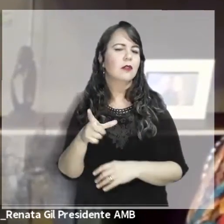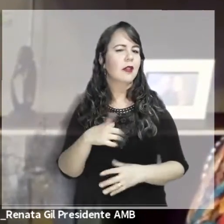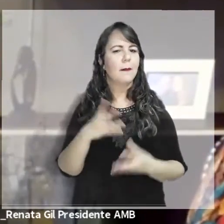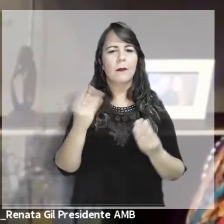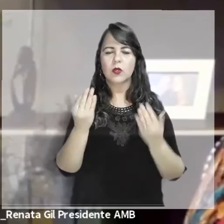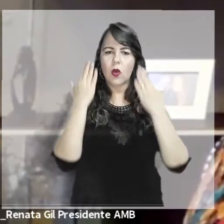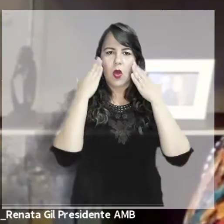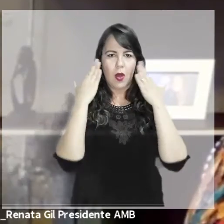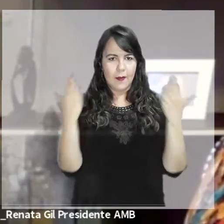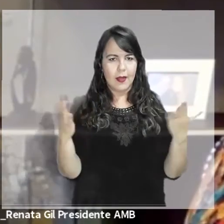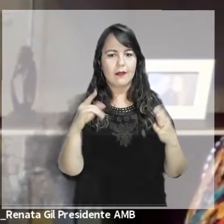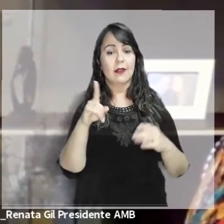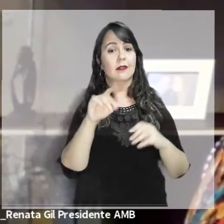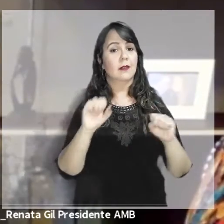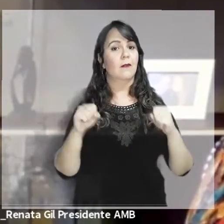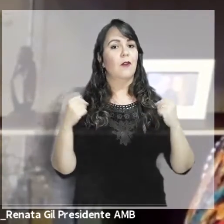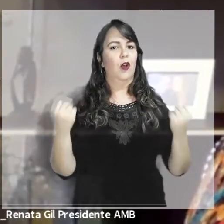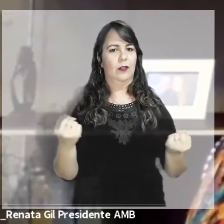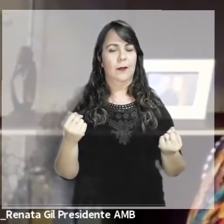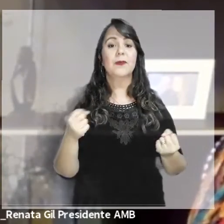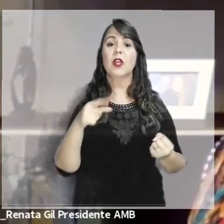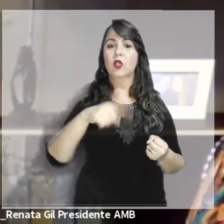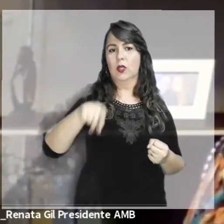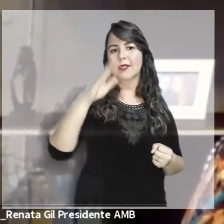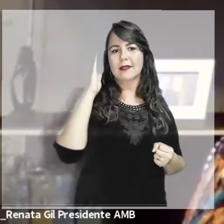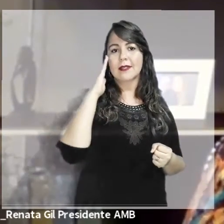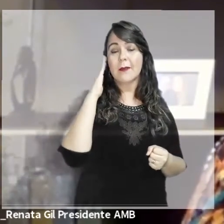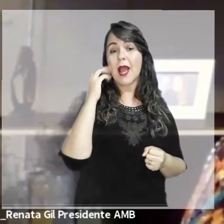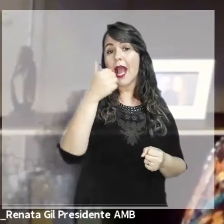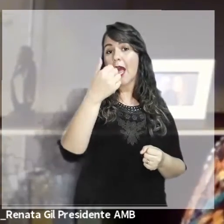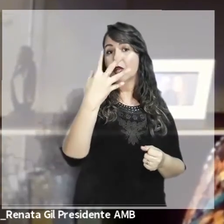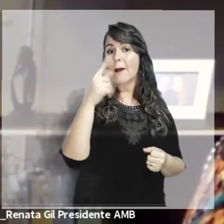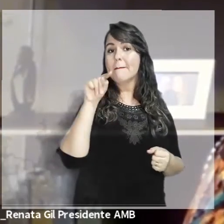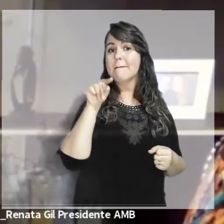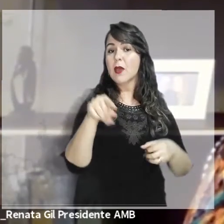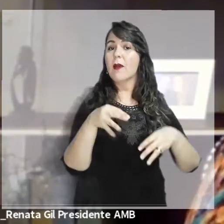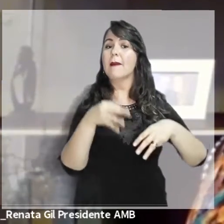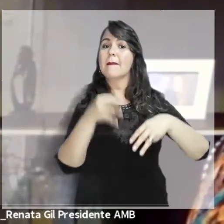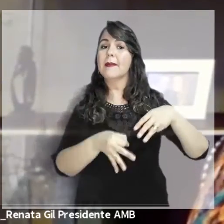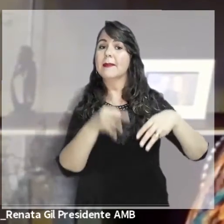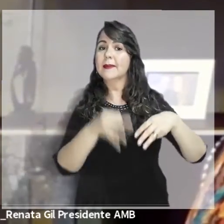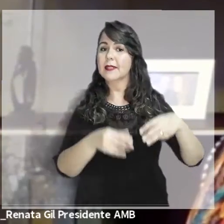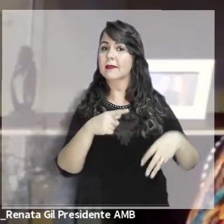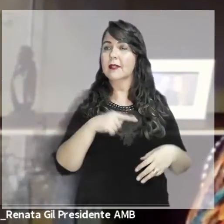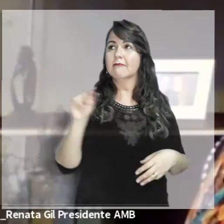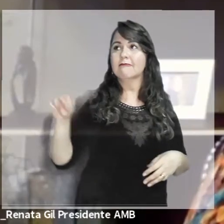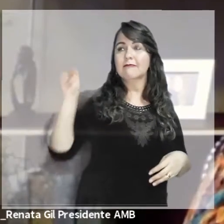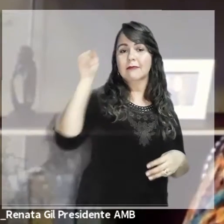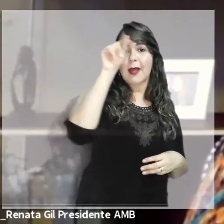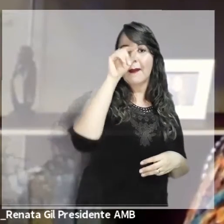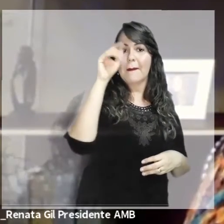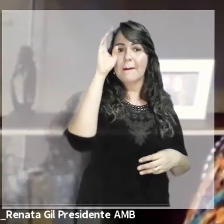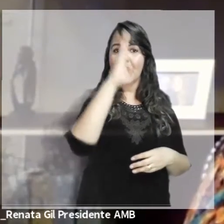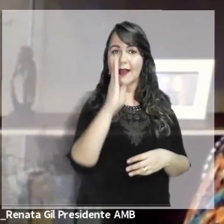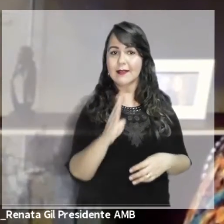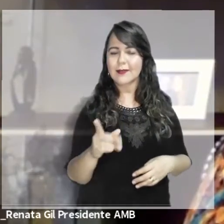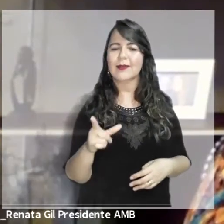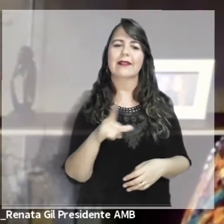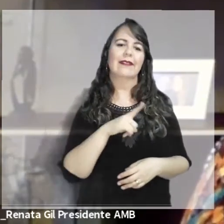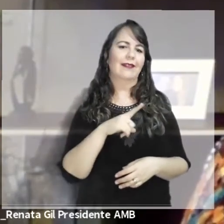quer dizer a todos os magistrados brasileiros que representam aos 14 mil magistrados brasileiros e aos magistrados do